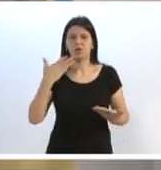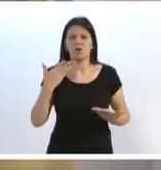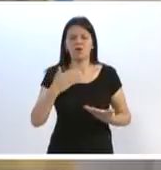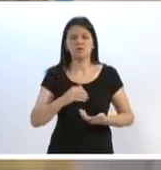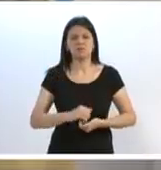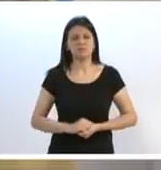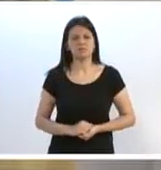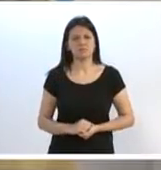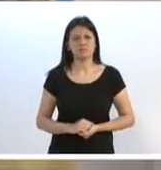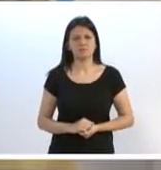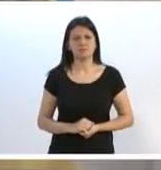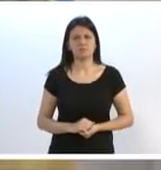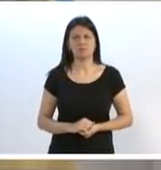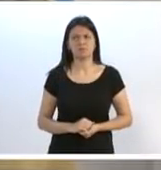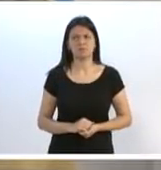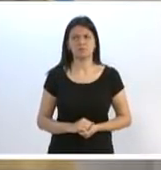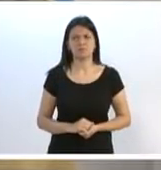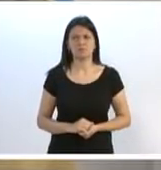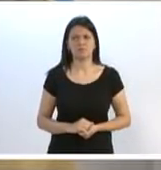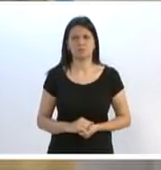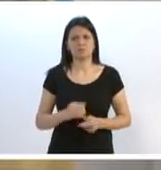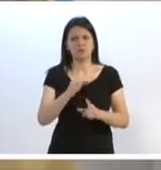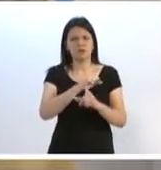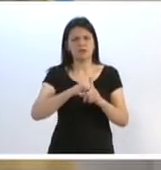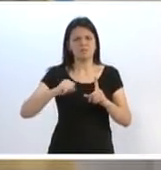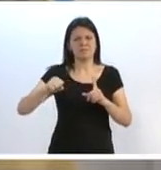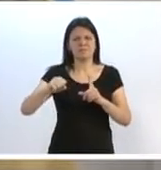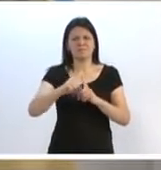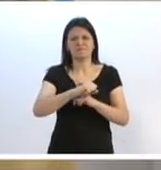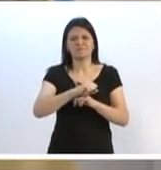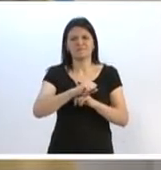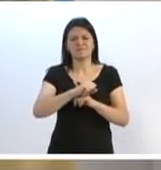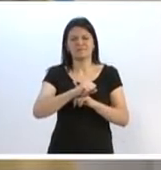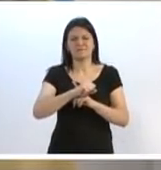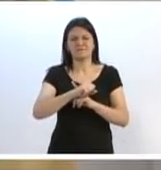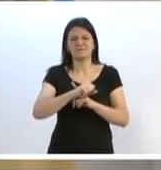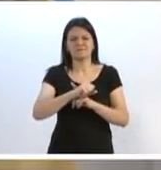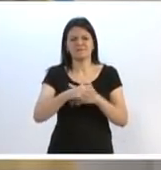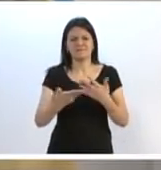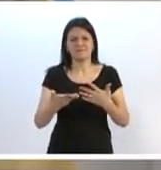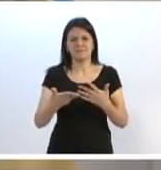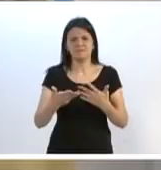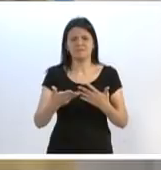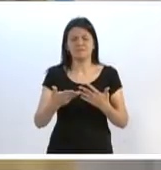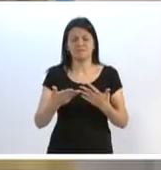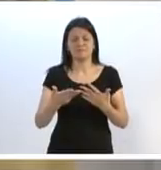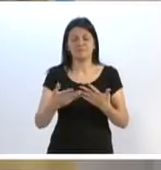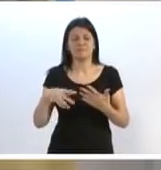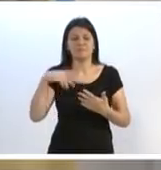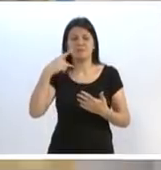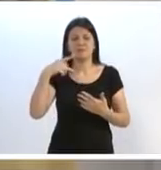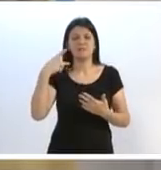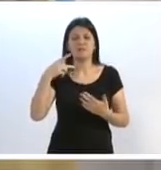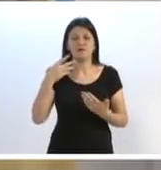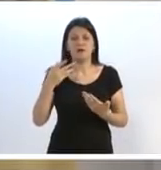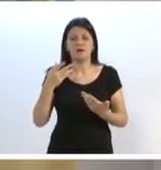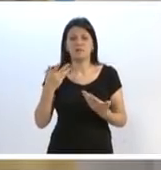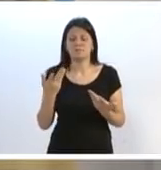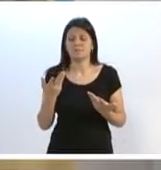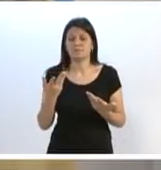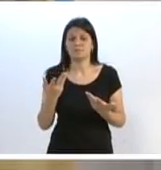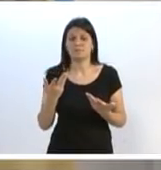pela sociedade, hoje, de estar fazendo, vereadorito, uma fala com as demandas.